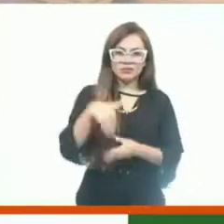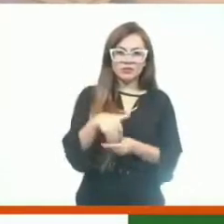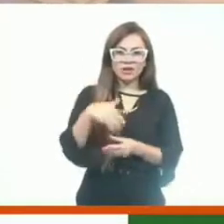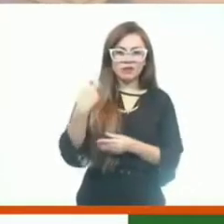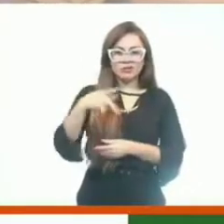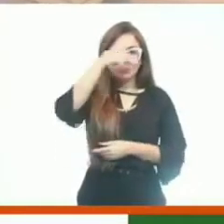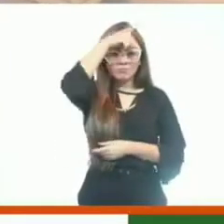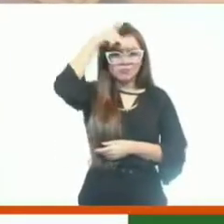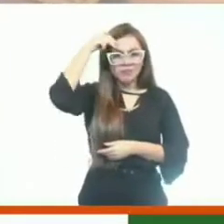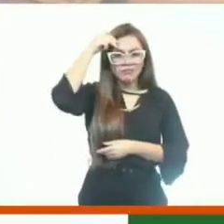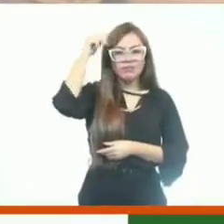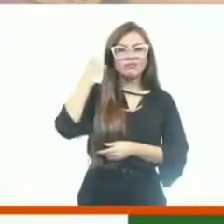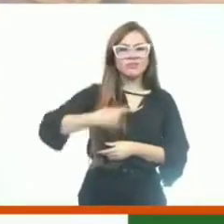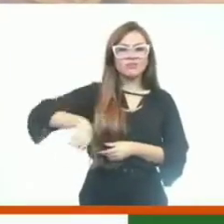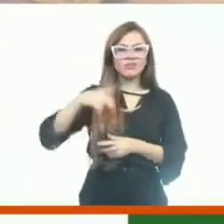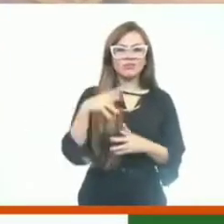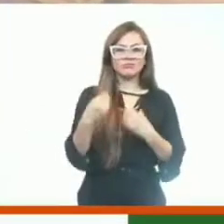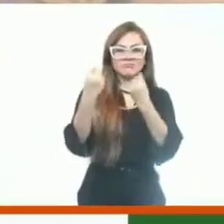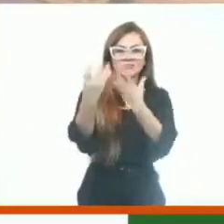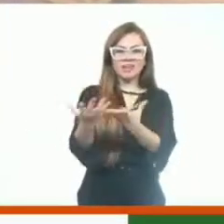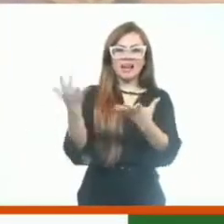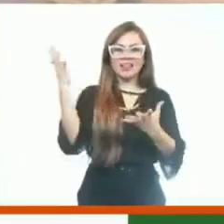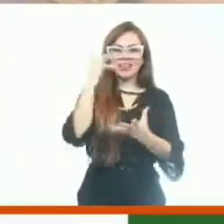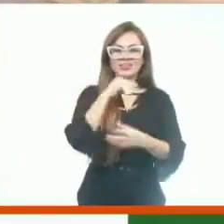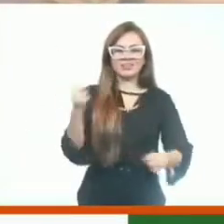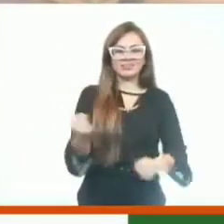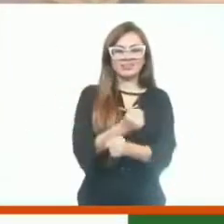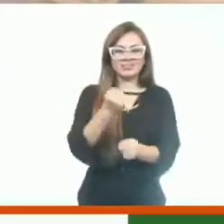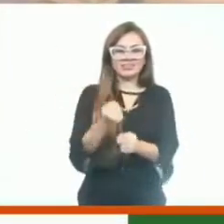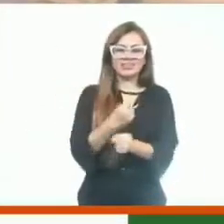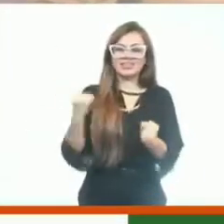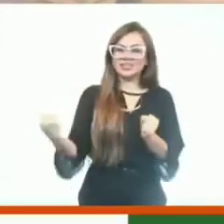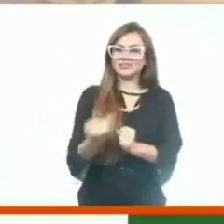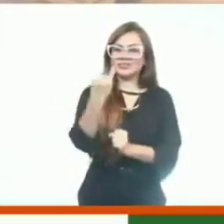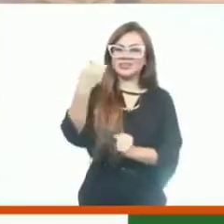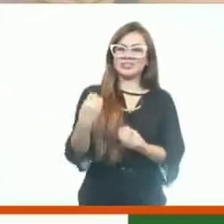prefeito, a gente poder entregar essa obra tão bonita e tão importante